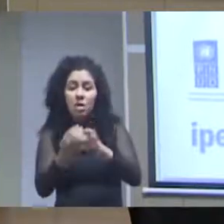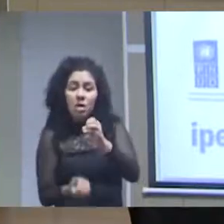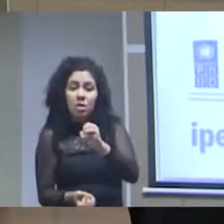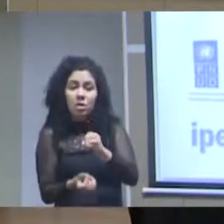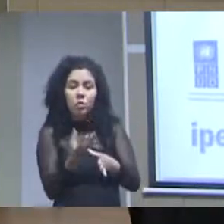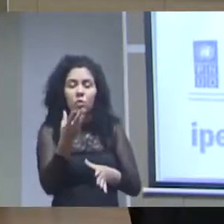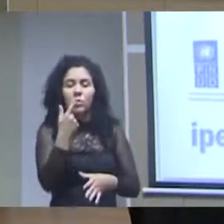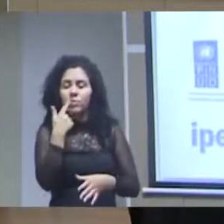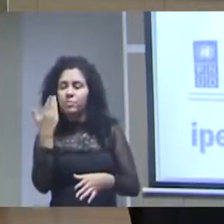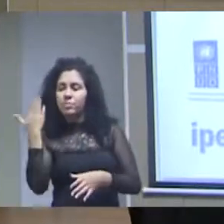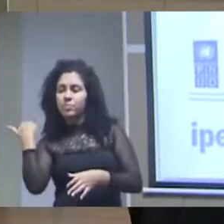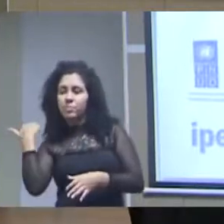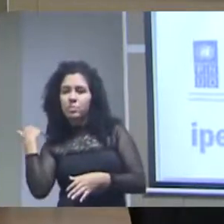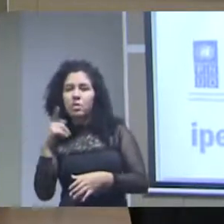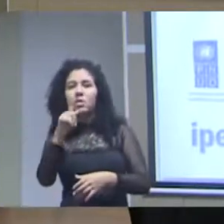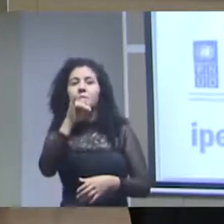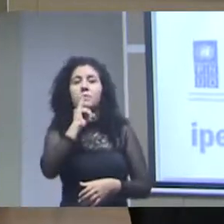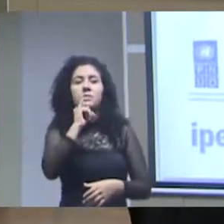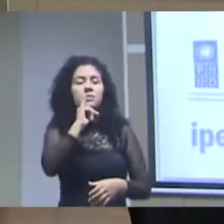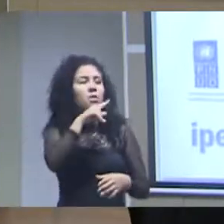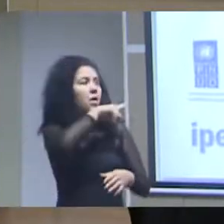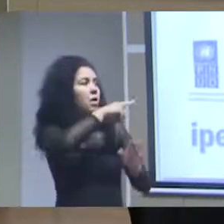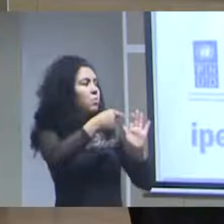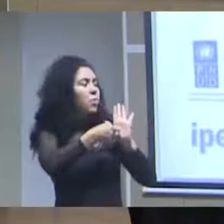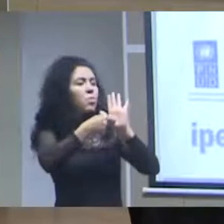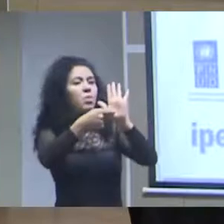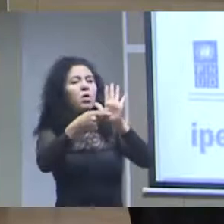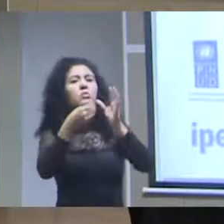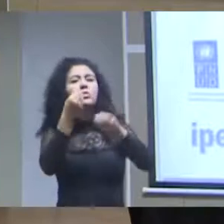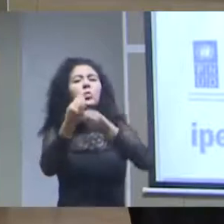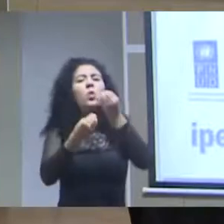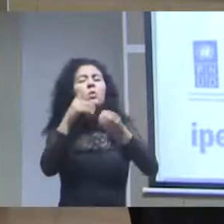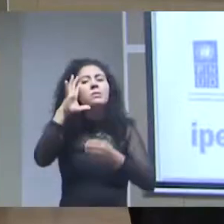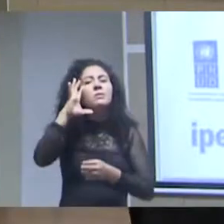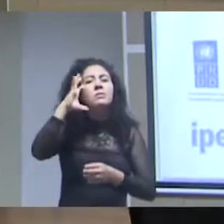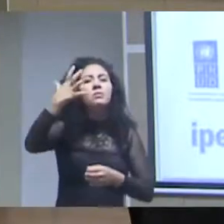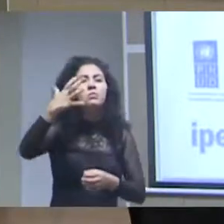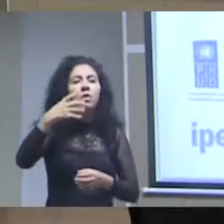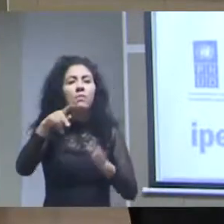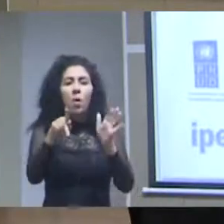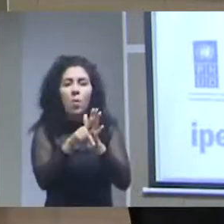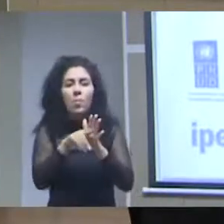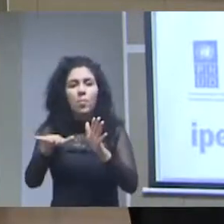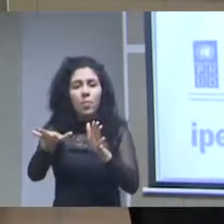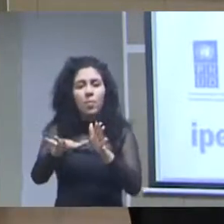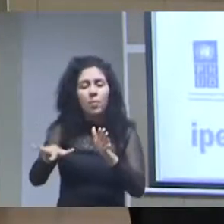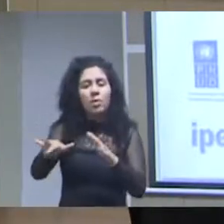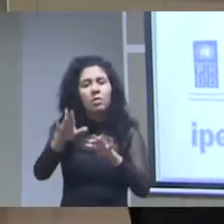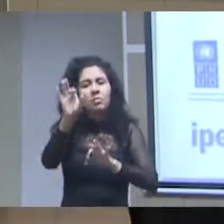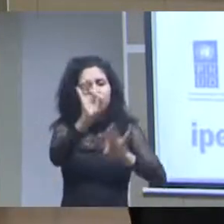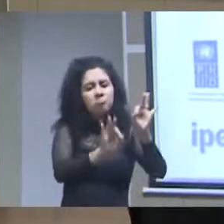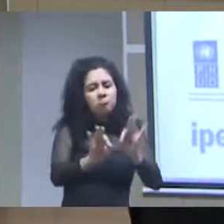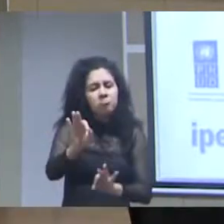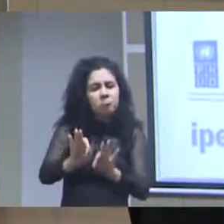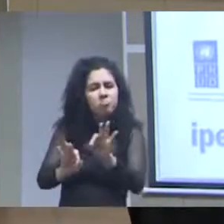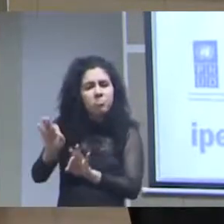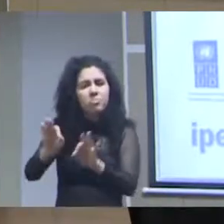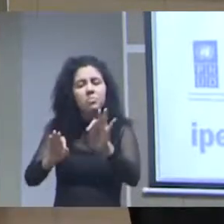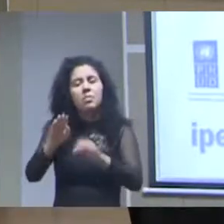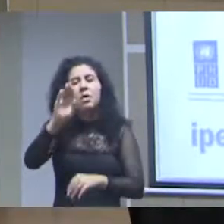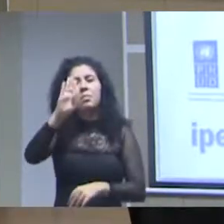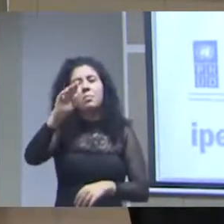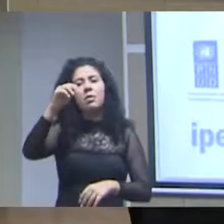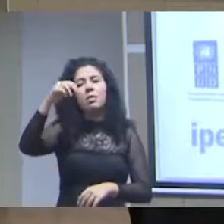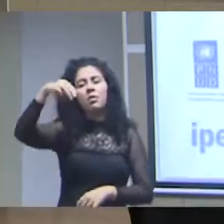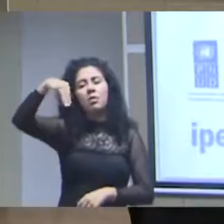solução dada feita em conjunto pelo IPEA e por outras organizações nesse caso pelo PNUD e Fundação